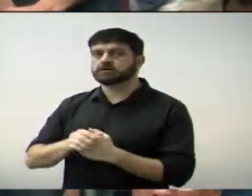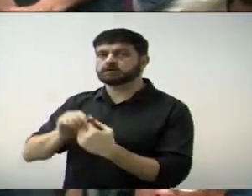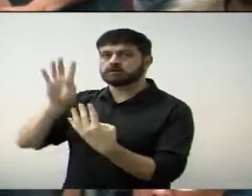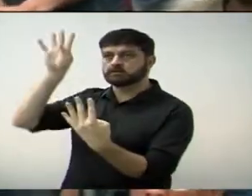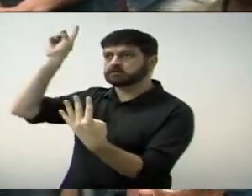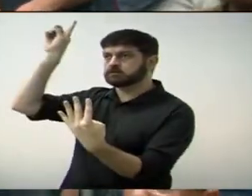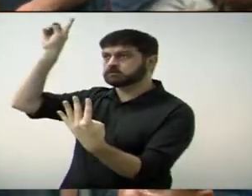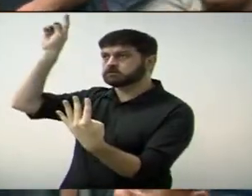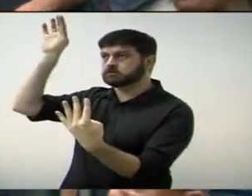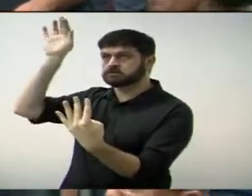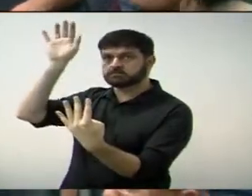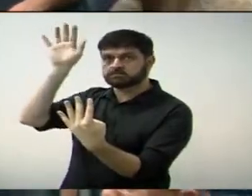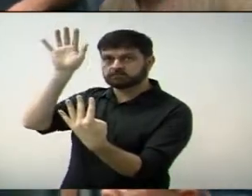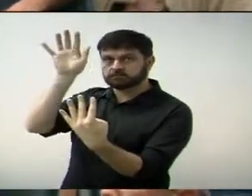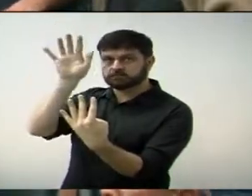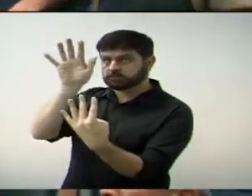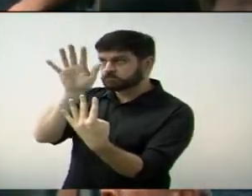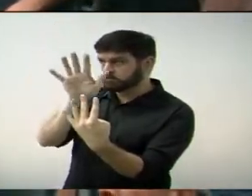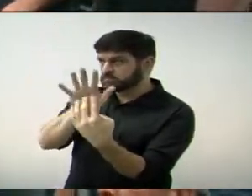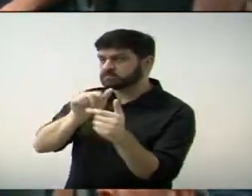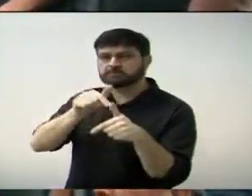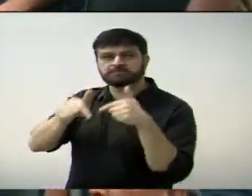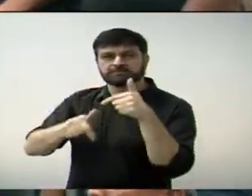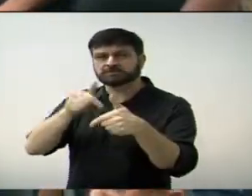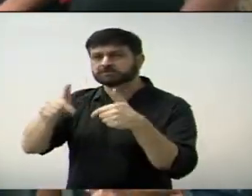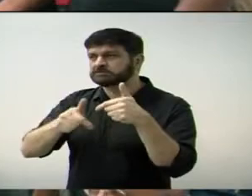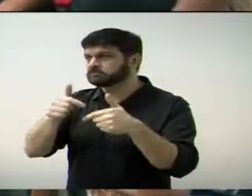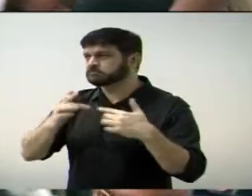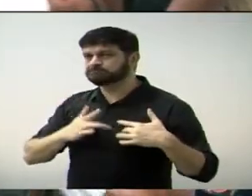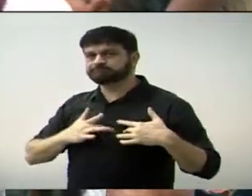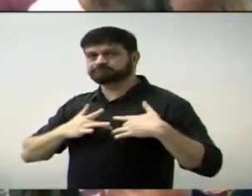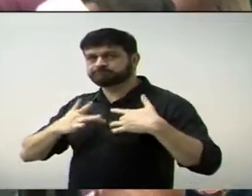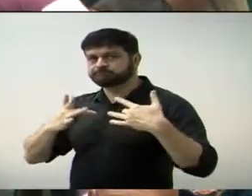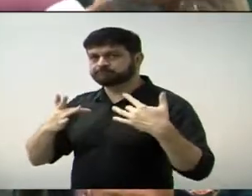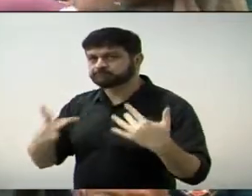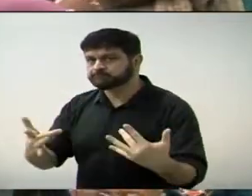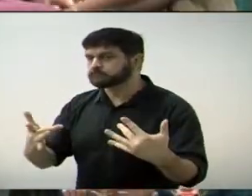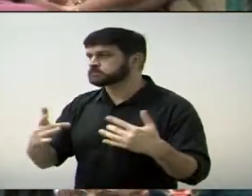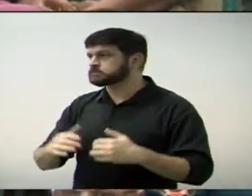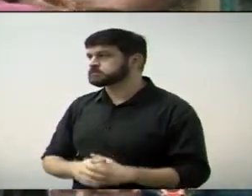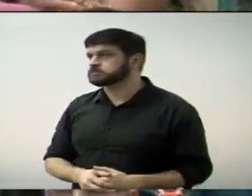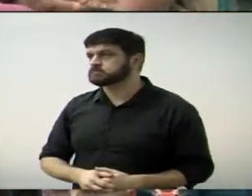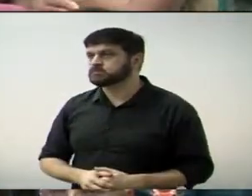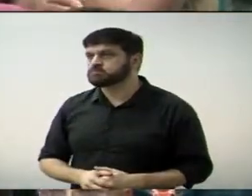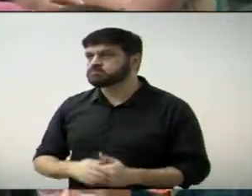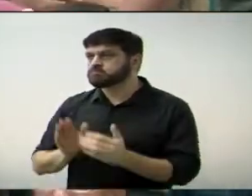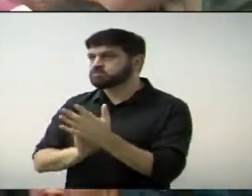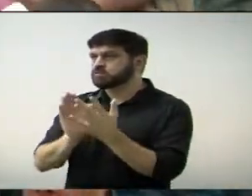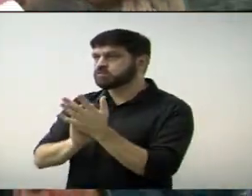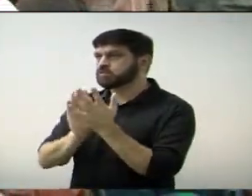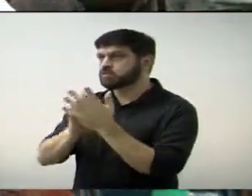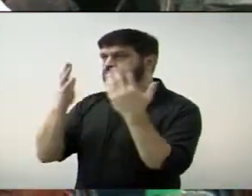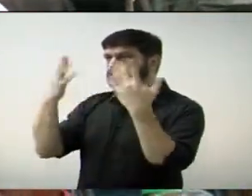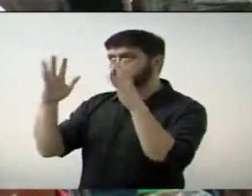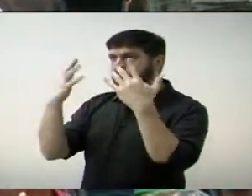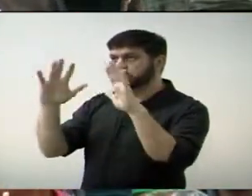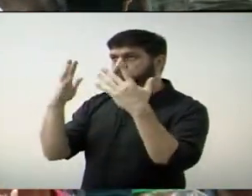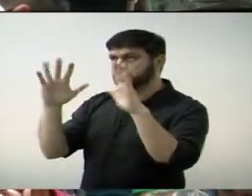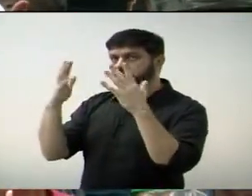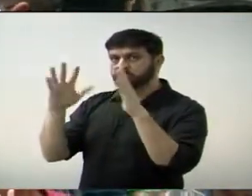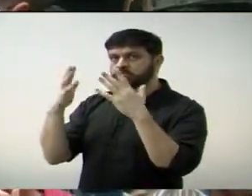grandemente pelo trabalho de vocês, pela doação, pela gratuidade. Ok? Ok?